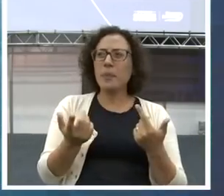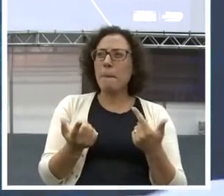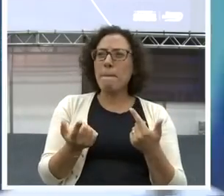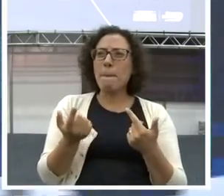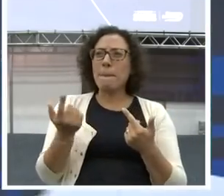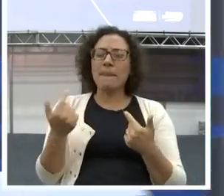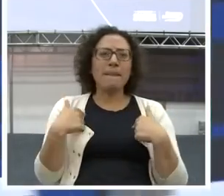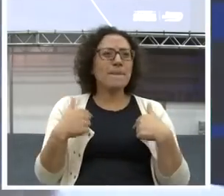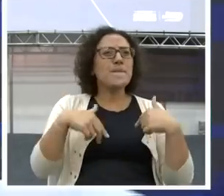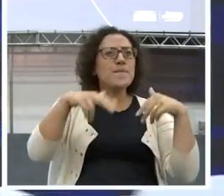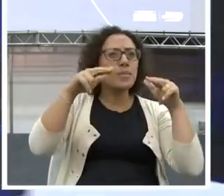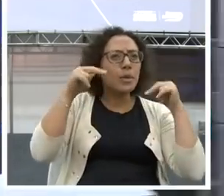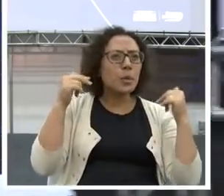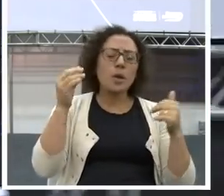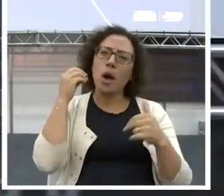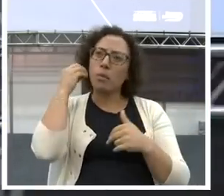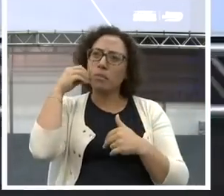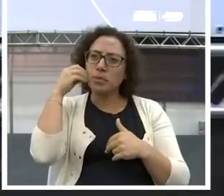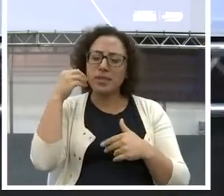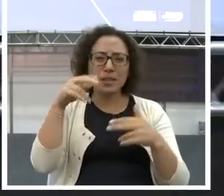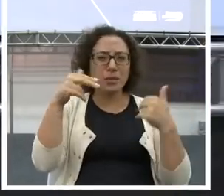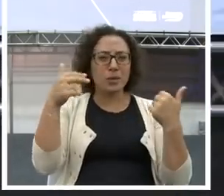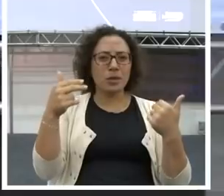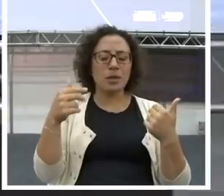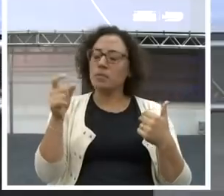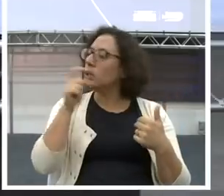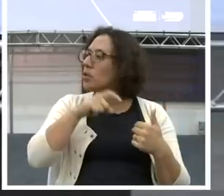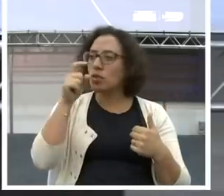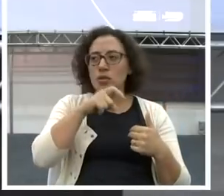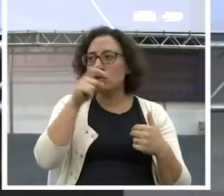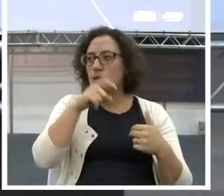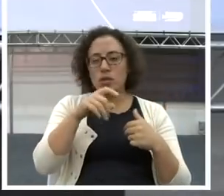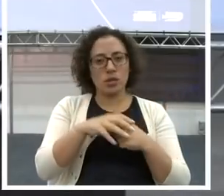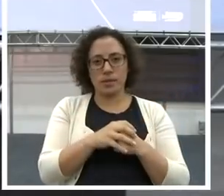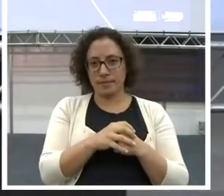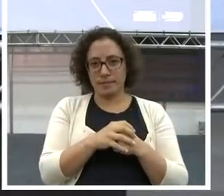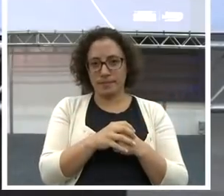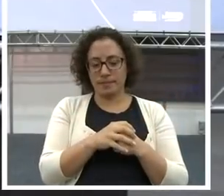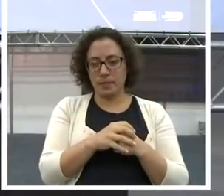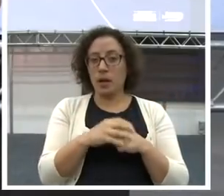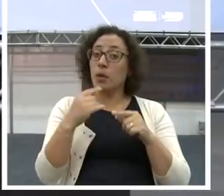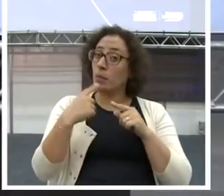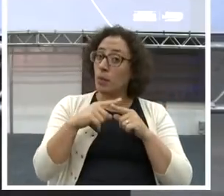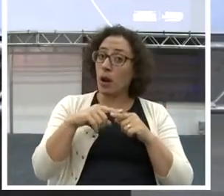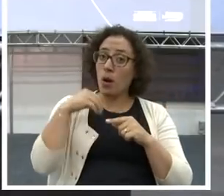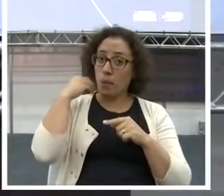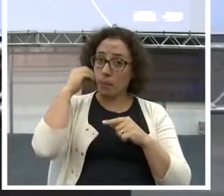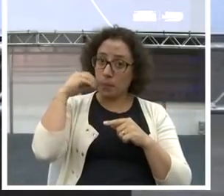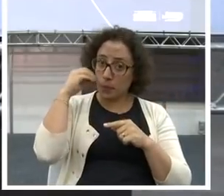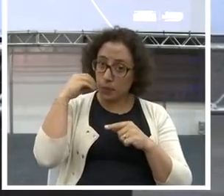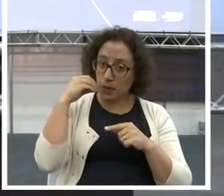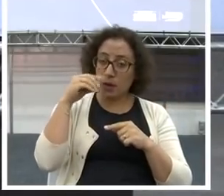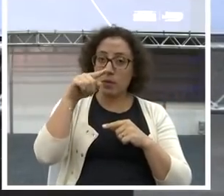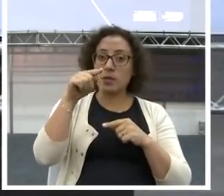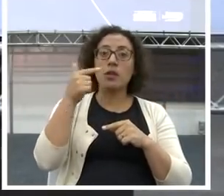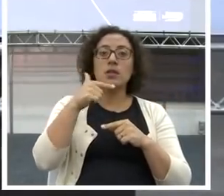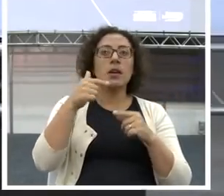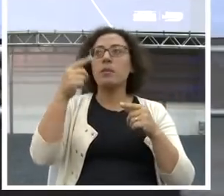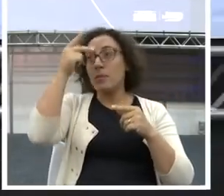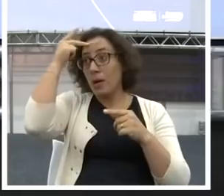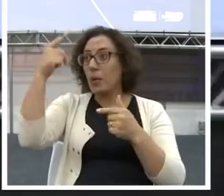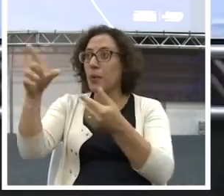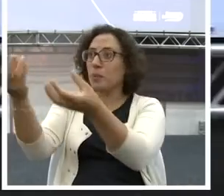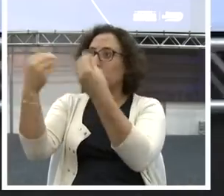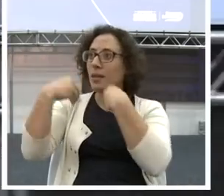tive oportunidade. Cara, isso é mentira. Porque oportunidade, ninguém vai dar para você.